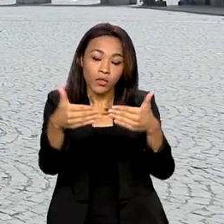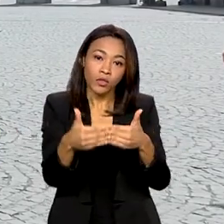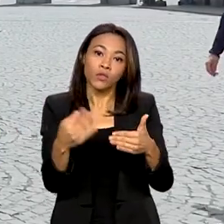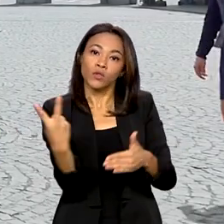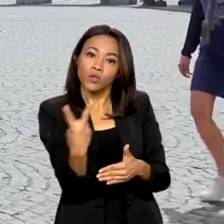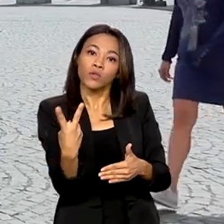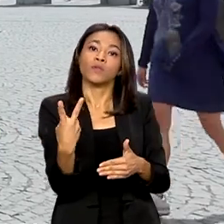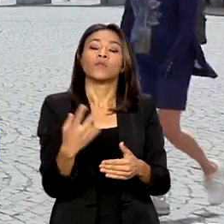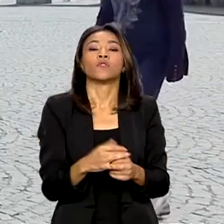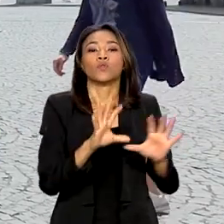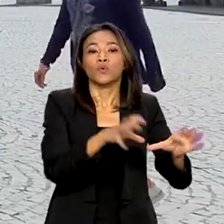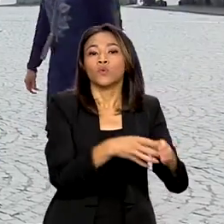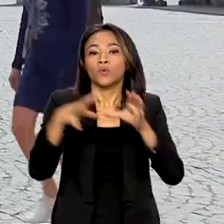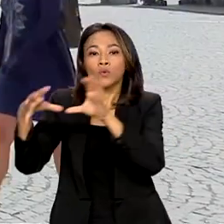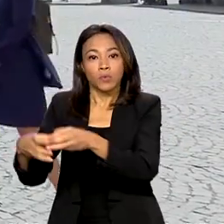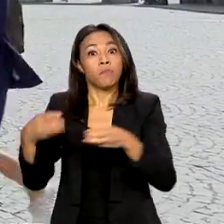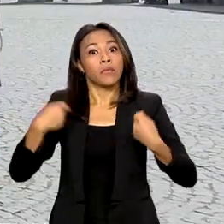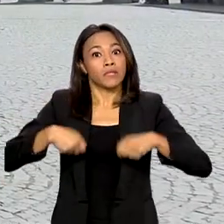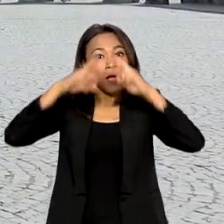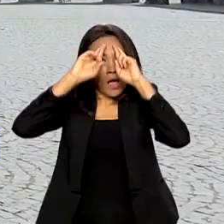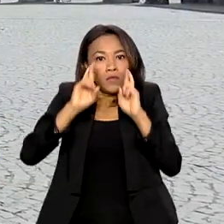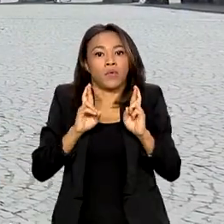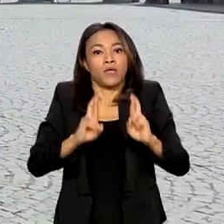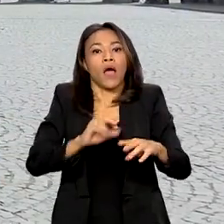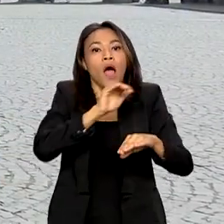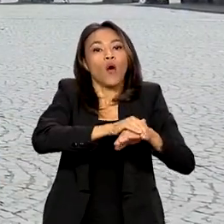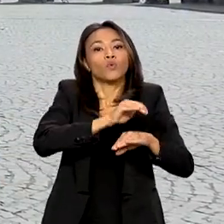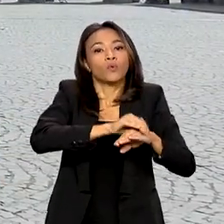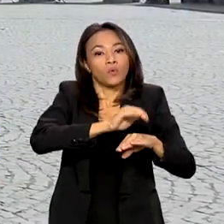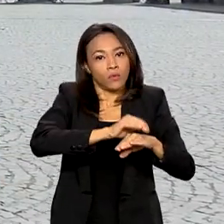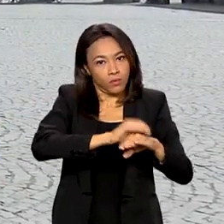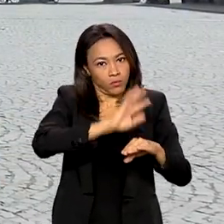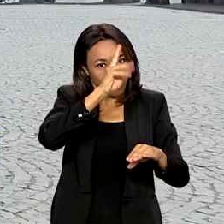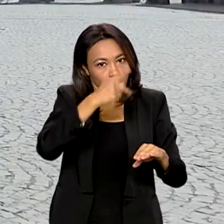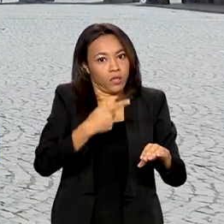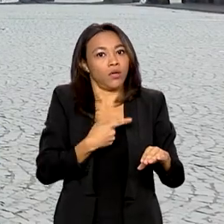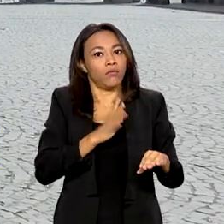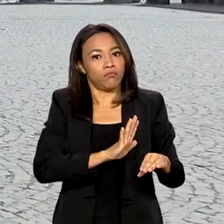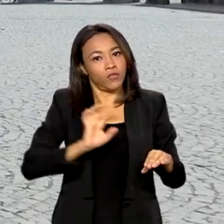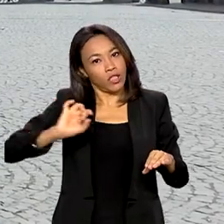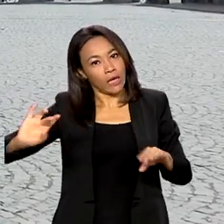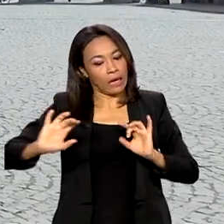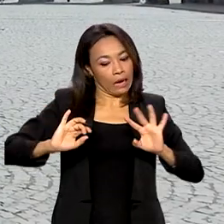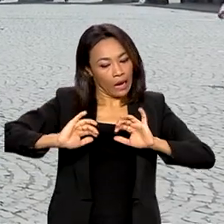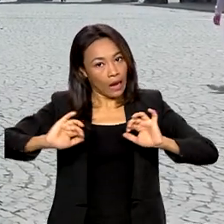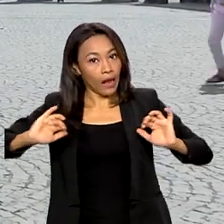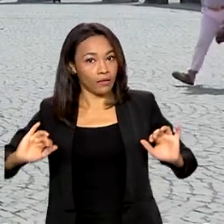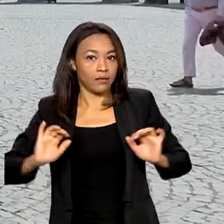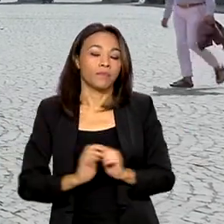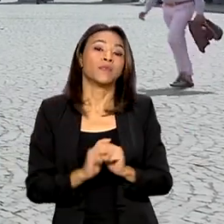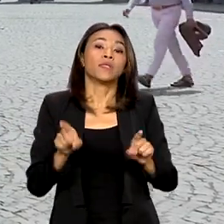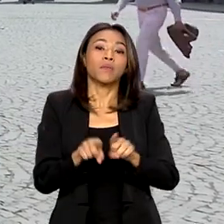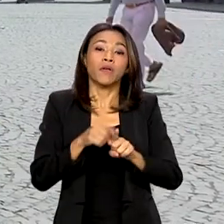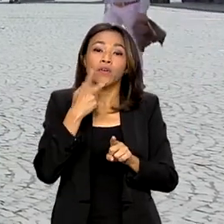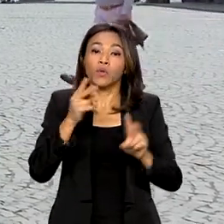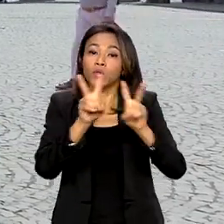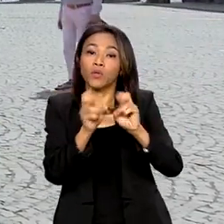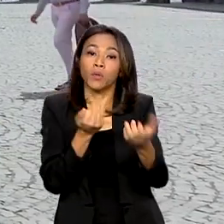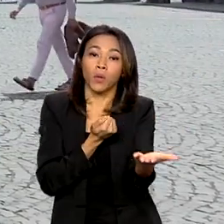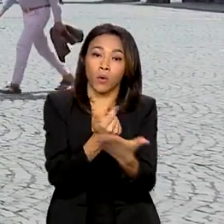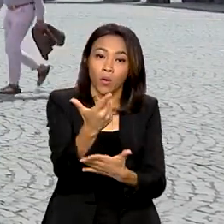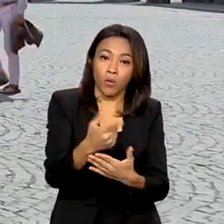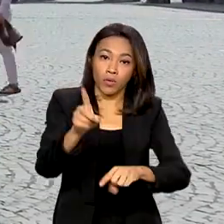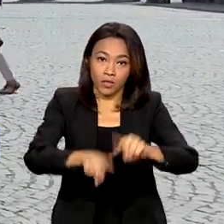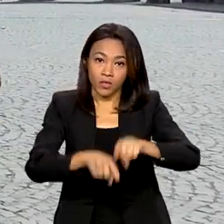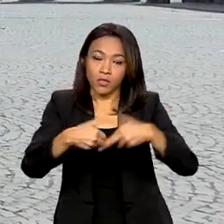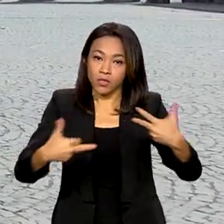a ele, dizendo que é preciso respeitar a autonomia das partes nesse acordo. O presidente destacou também as compras governamentais, um capítulo importante,